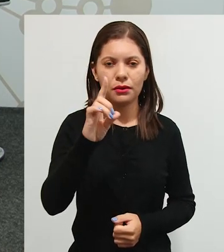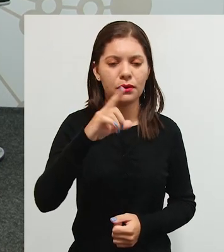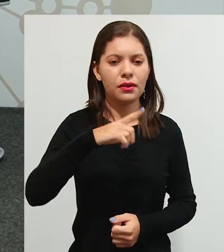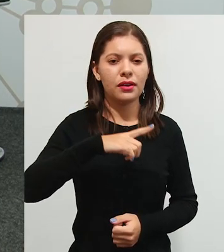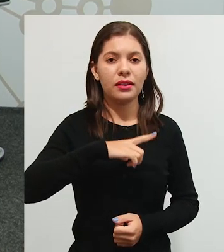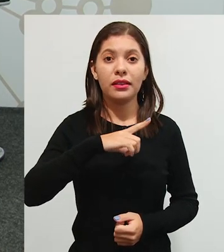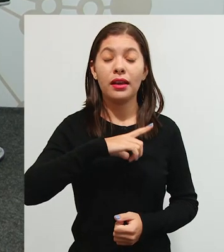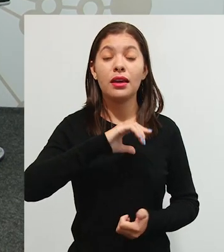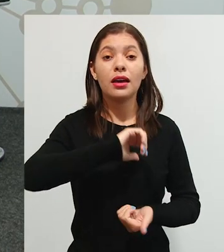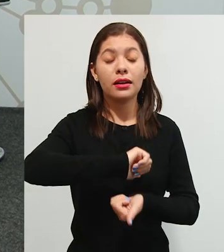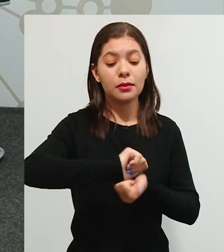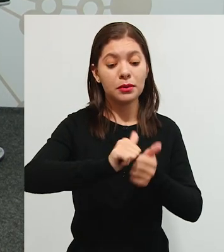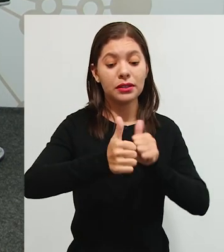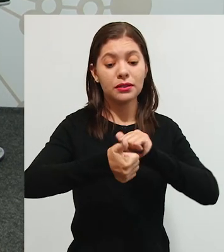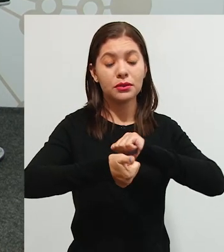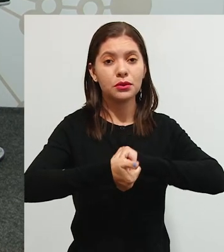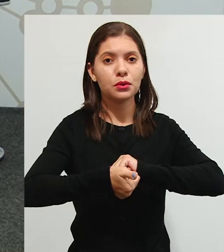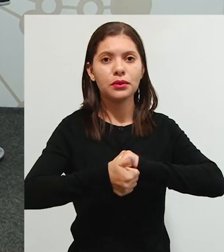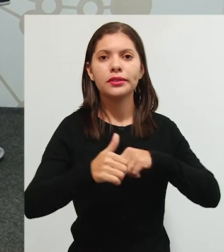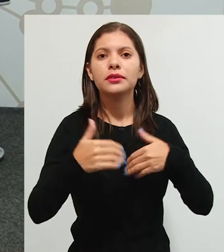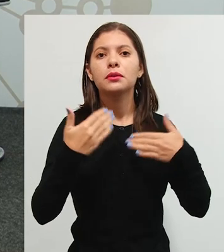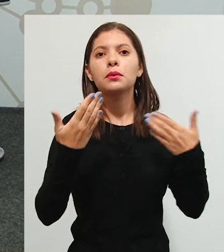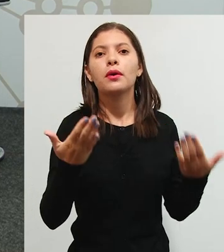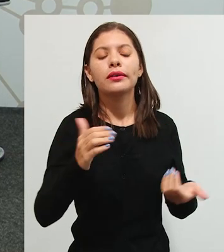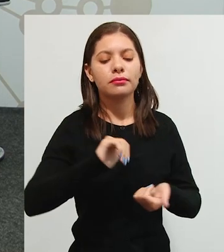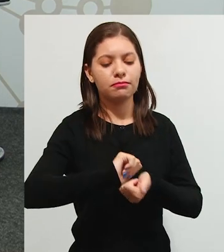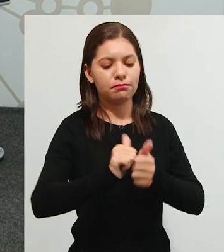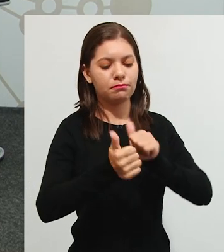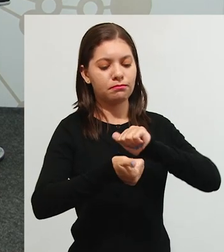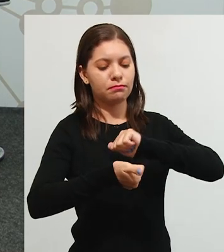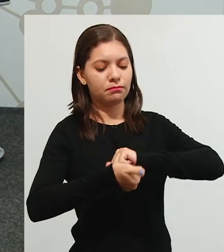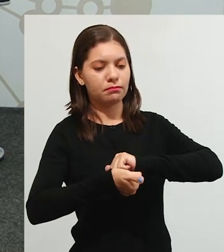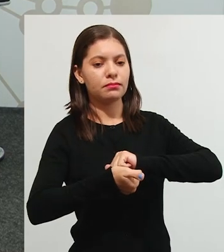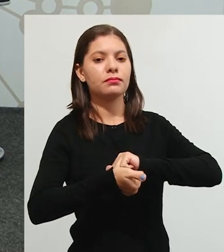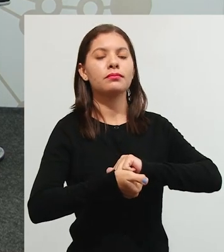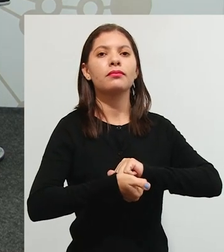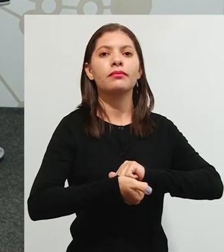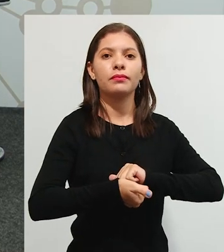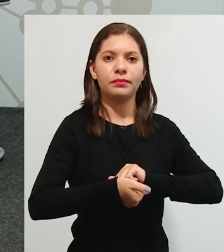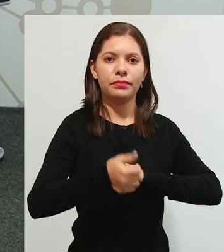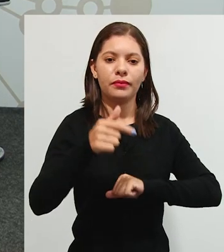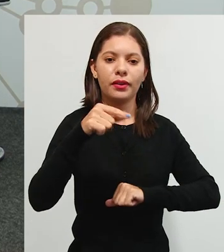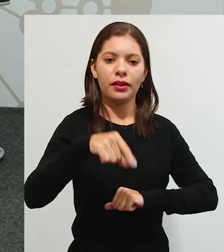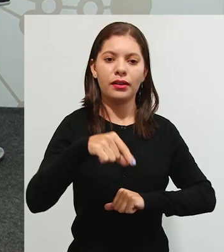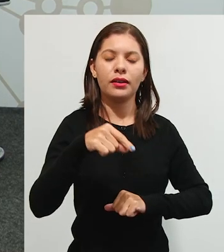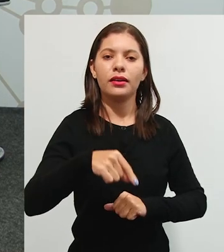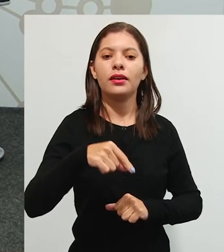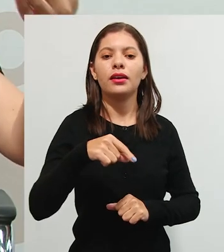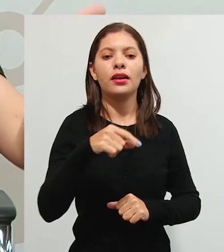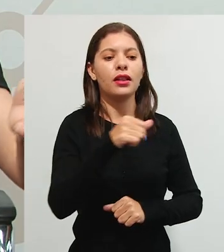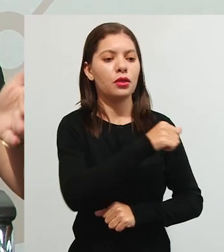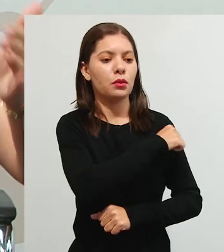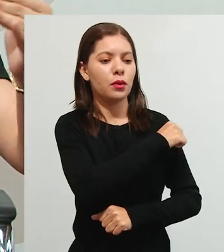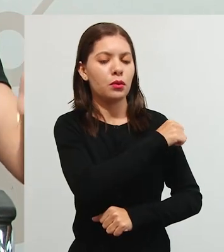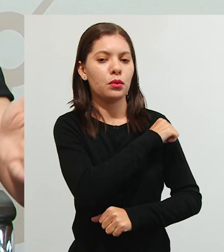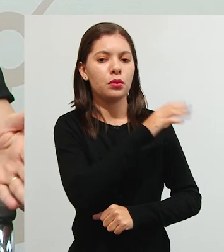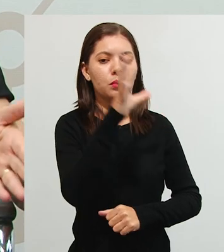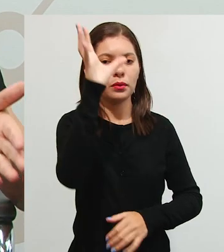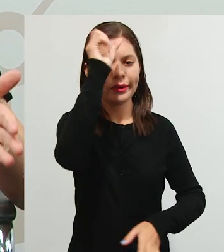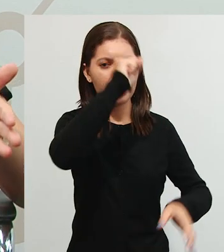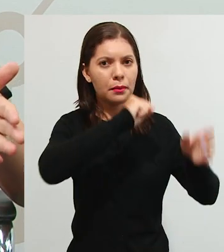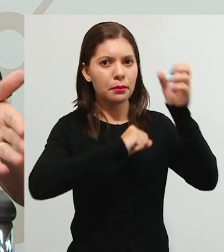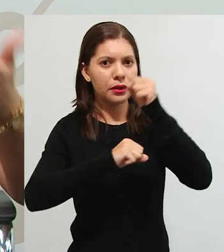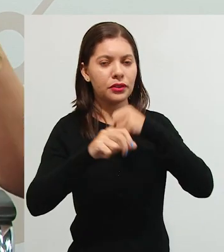adaptações né quais são as adaptações então que nós fazemos diante da realidade daquele aluno que aprende de tal